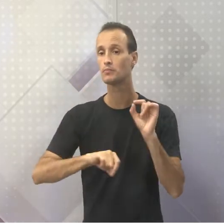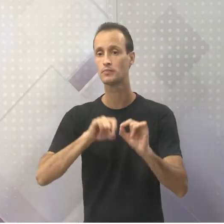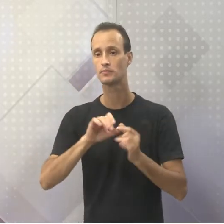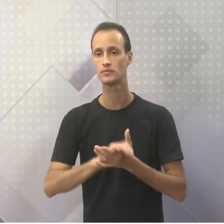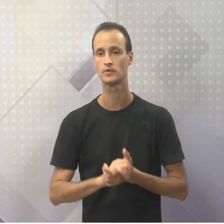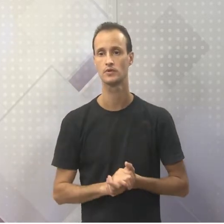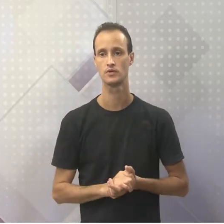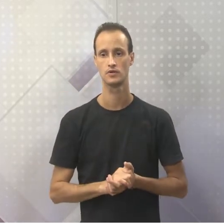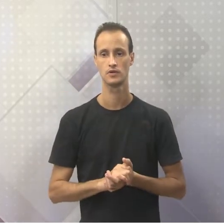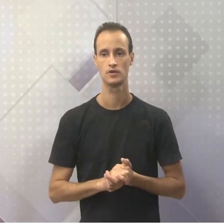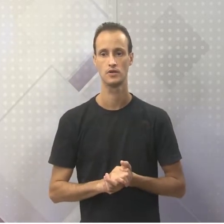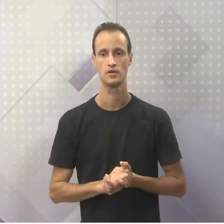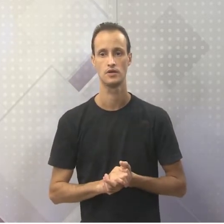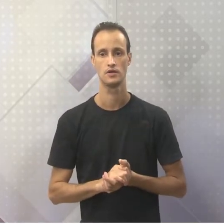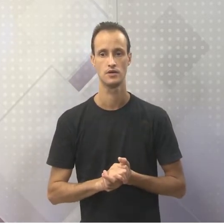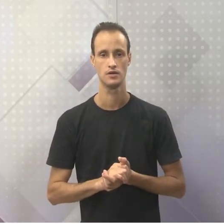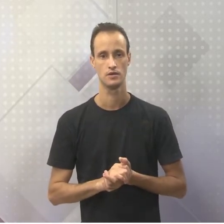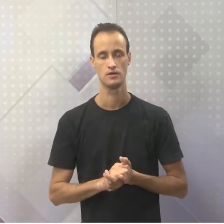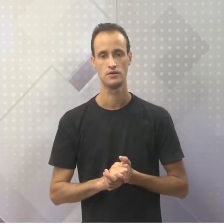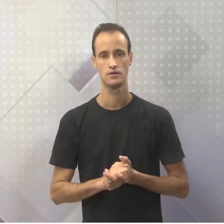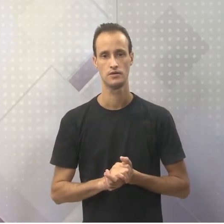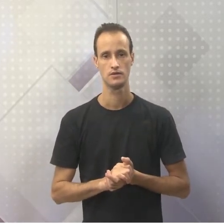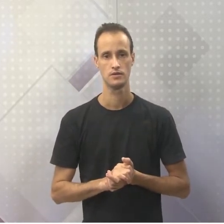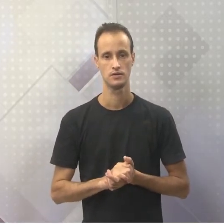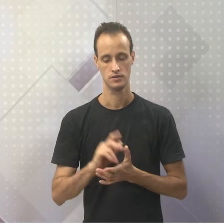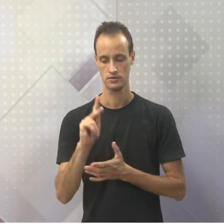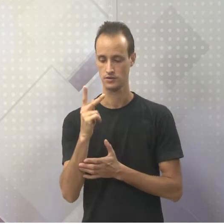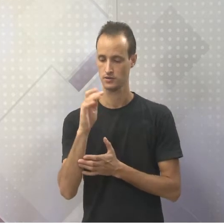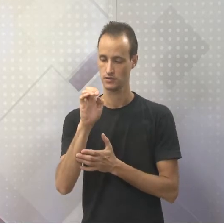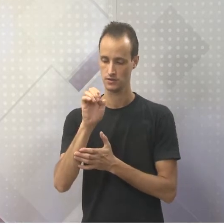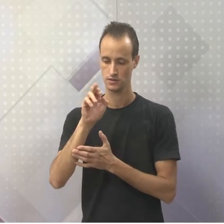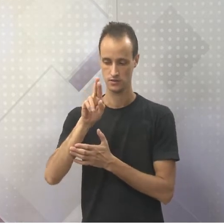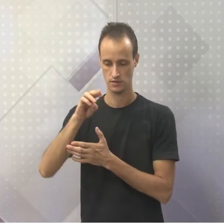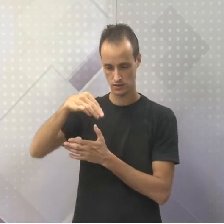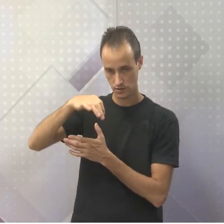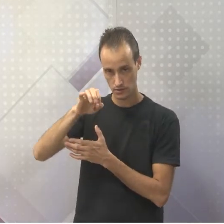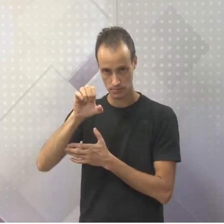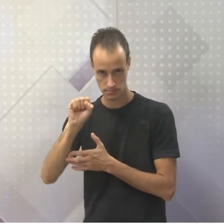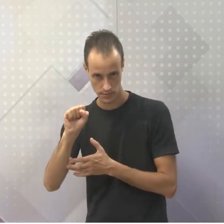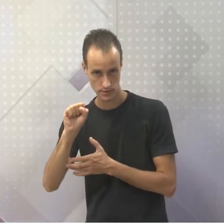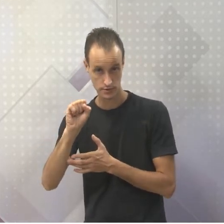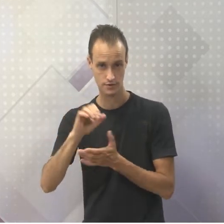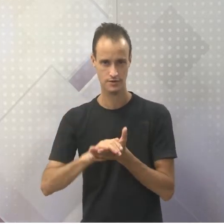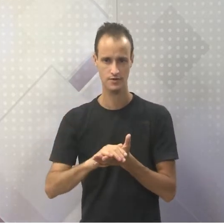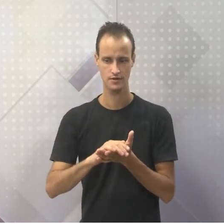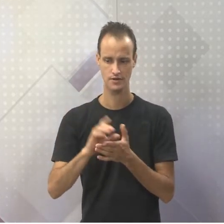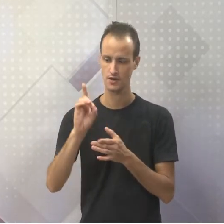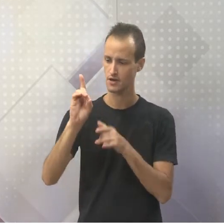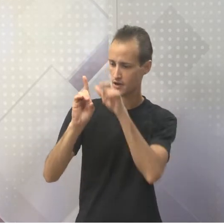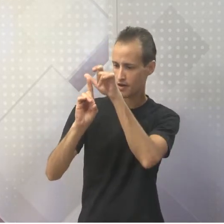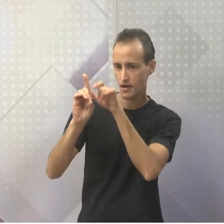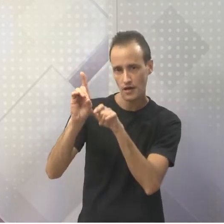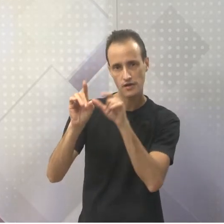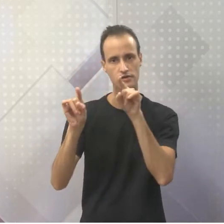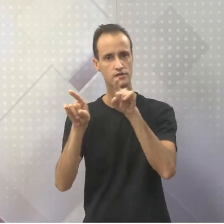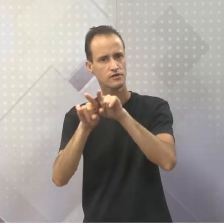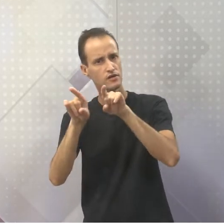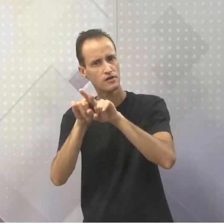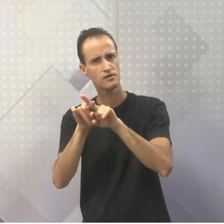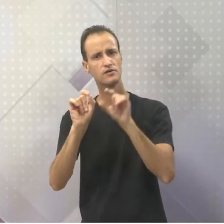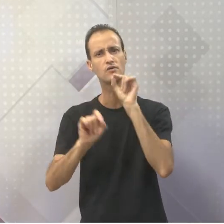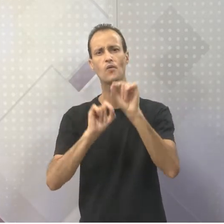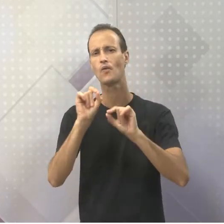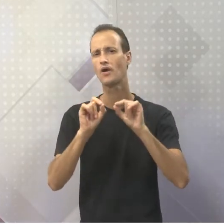eu coloquei aqui, olha, Hermes. Hermes era um deus também, né?